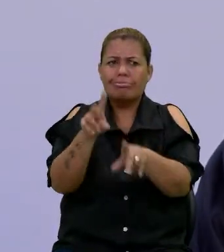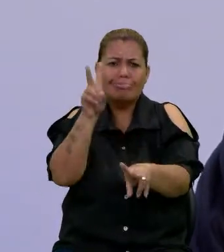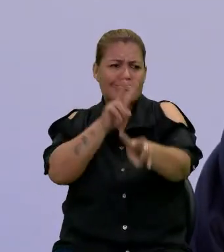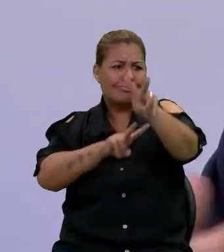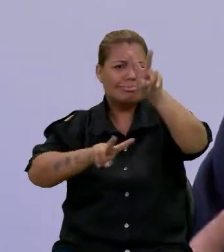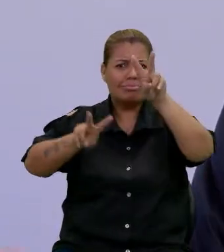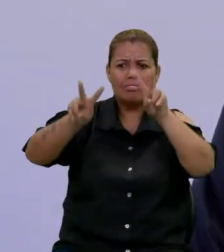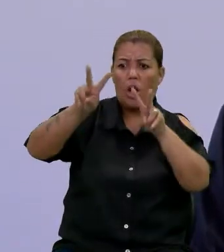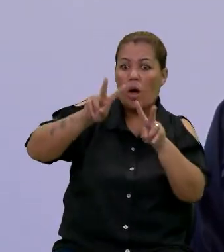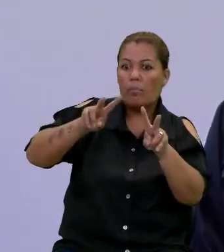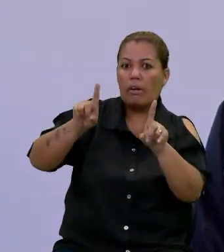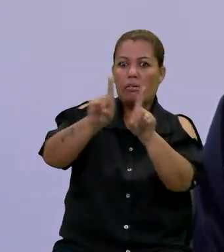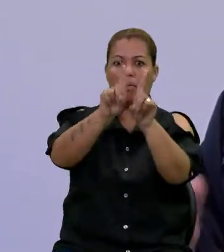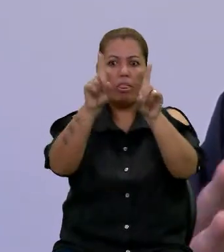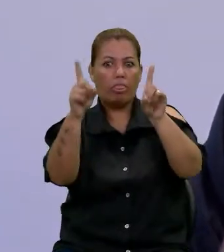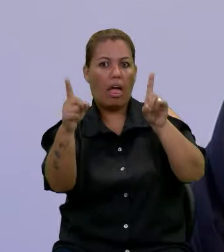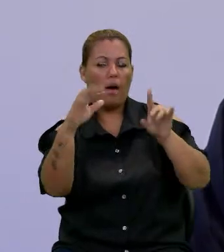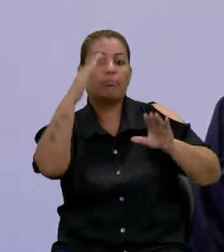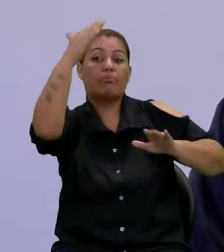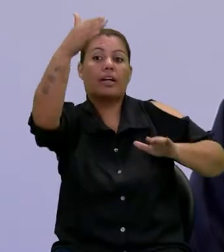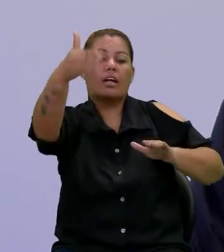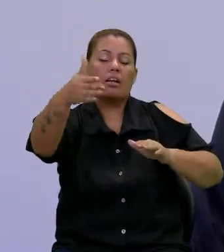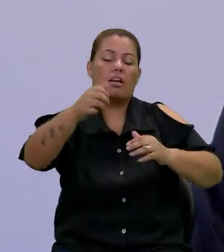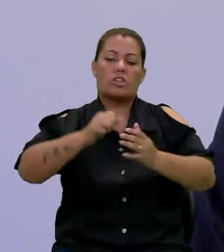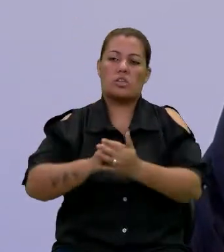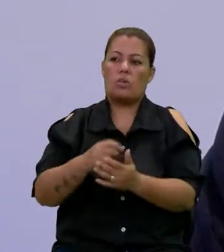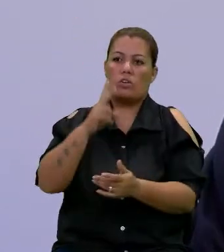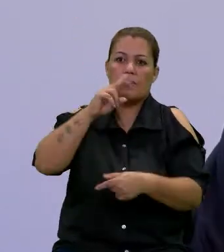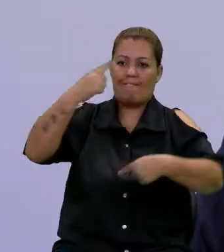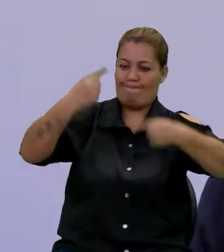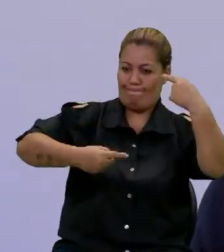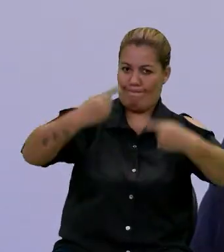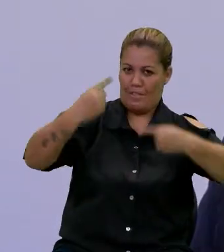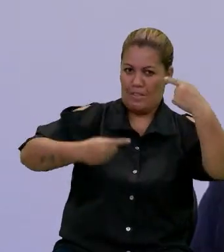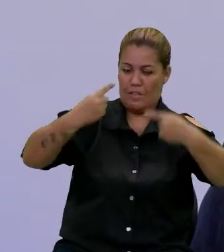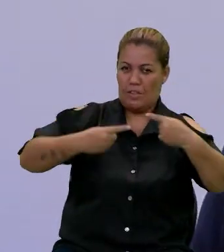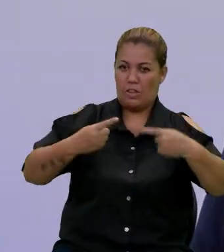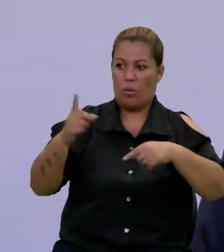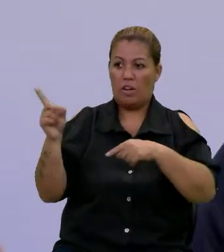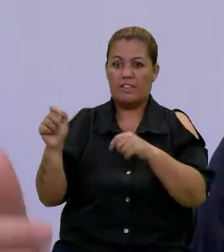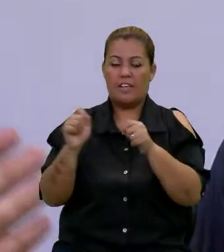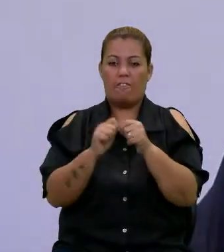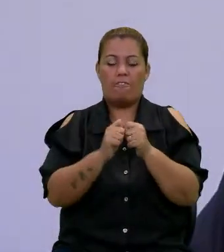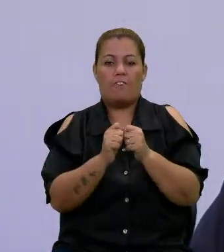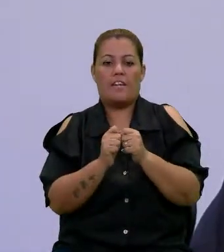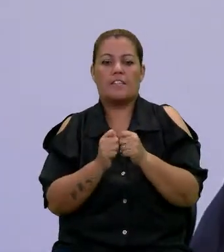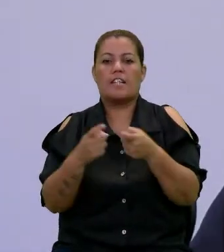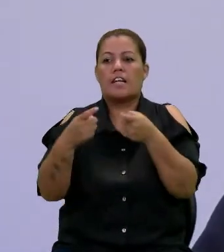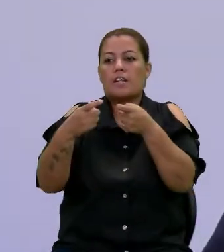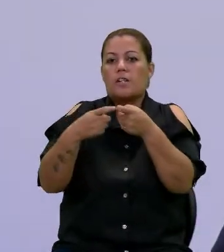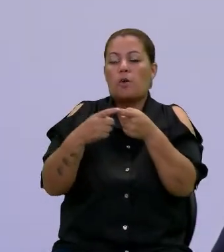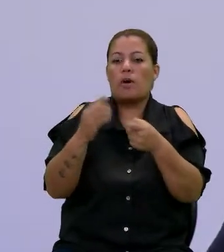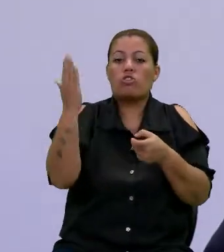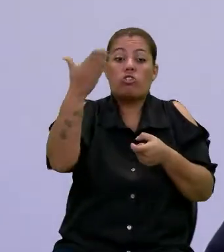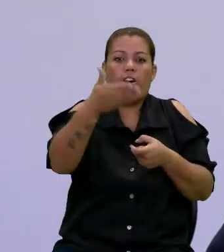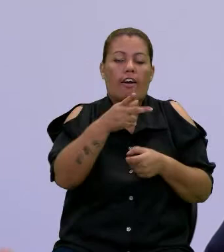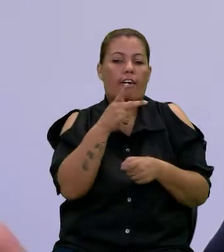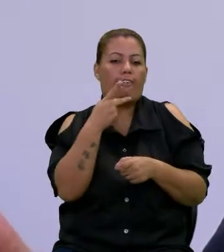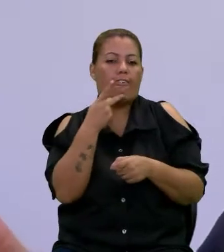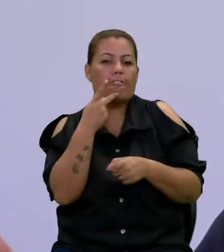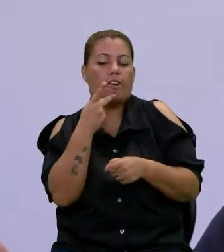para além disso. Quando você vê uma discussão, como é que você fez que o médico chega e fala